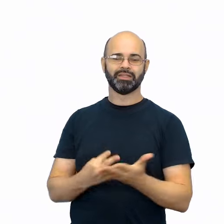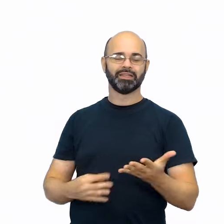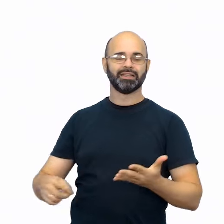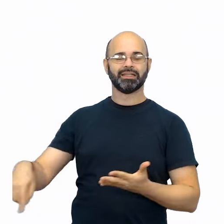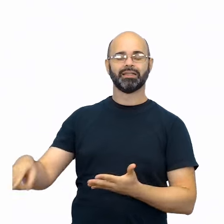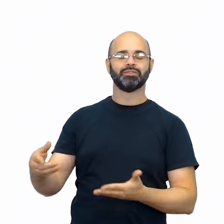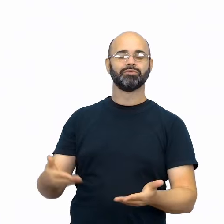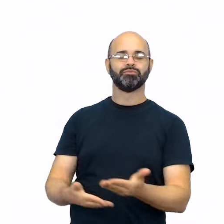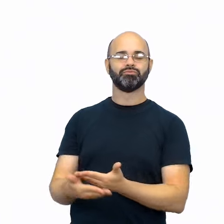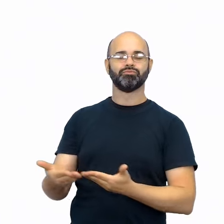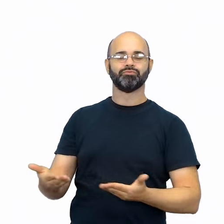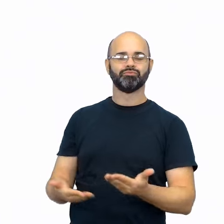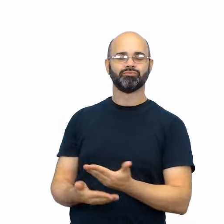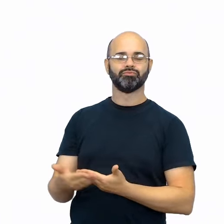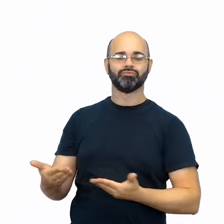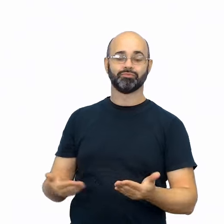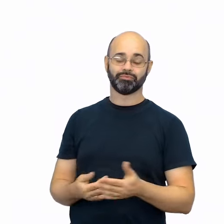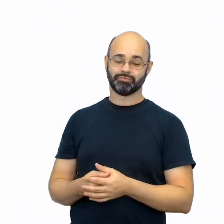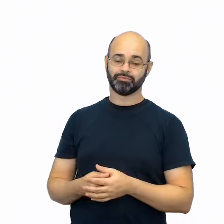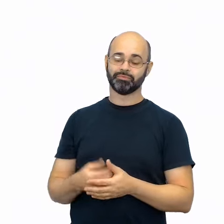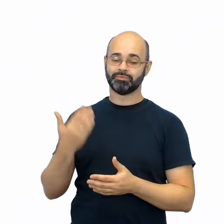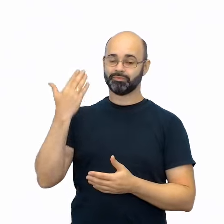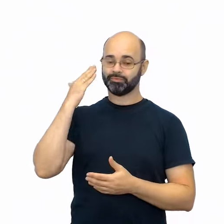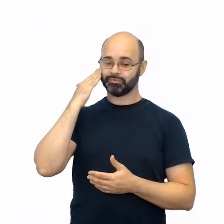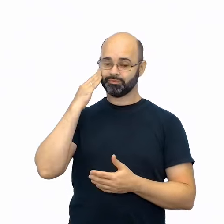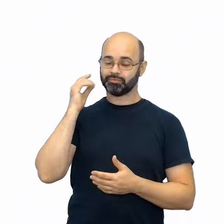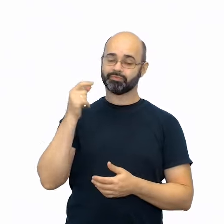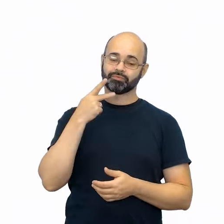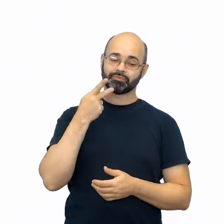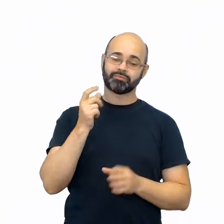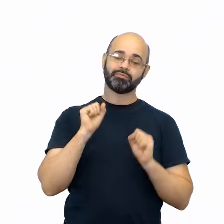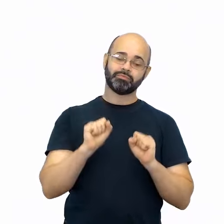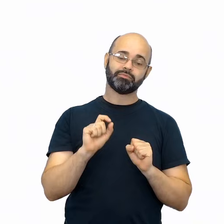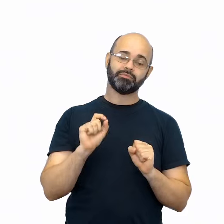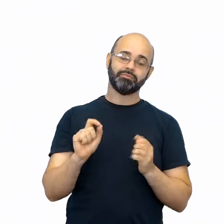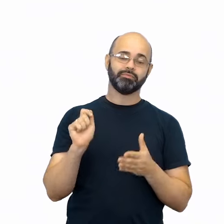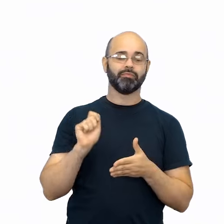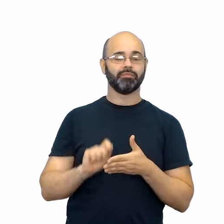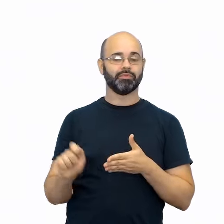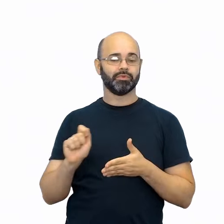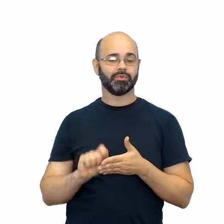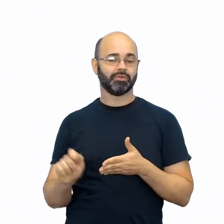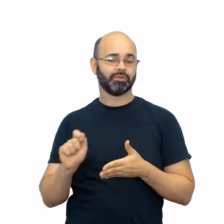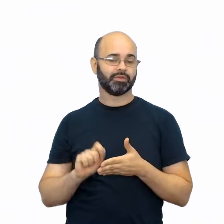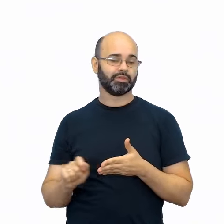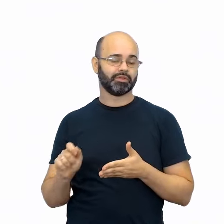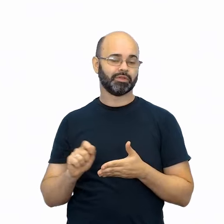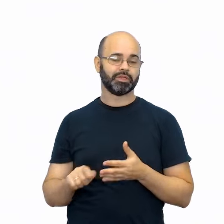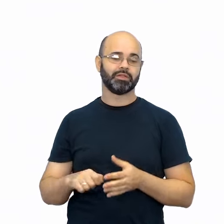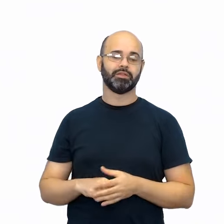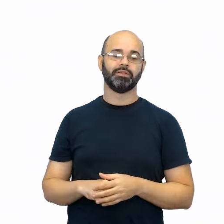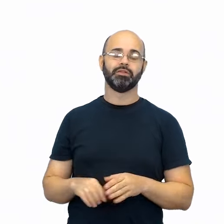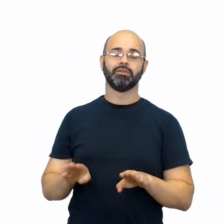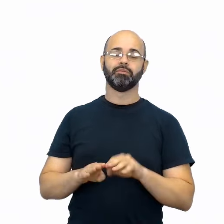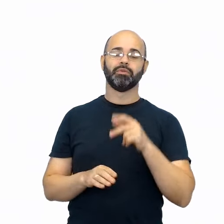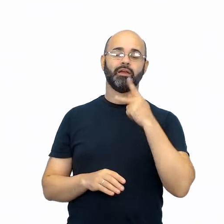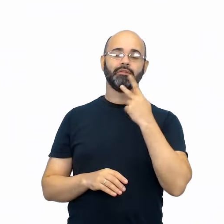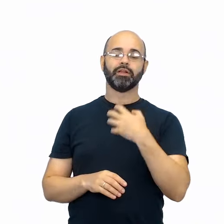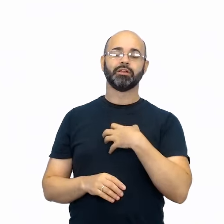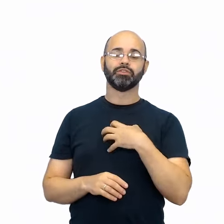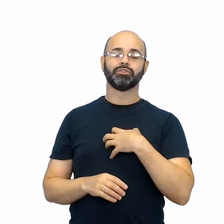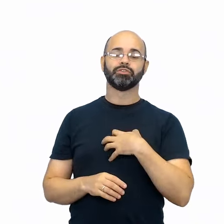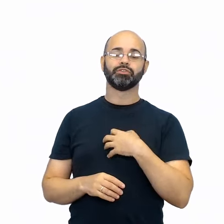atender as restrições do que poderá ser dito, escrito e de como será dito ou